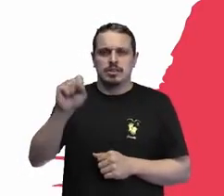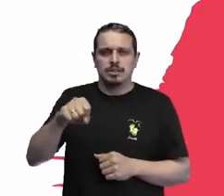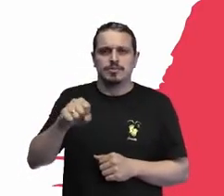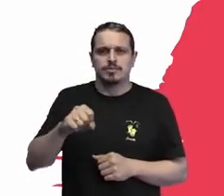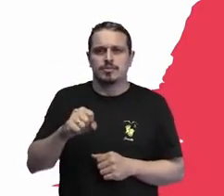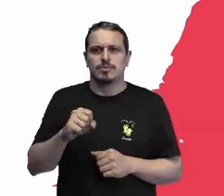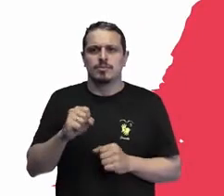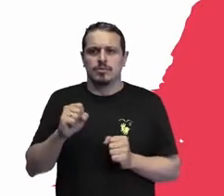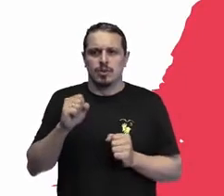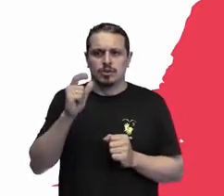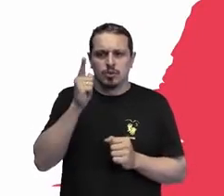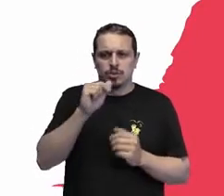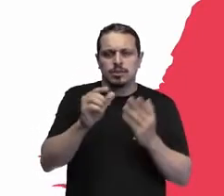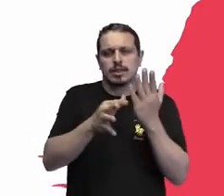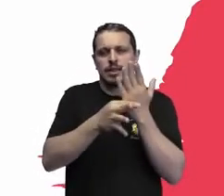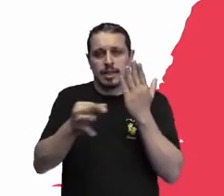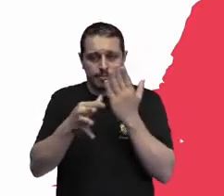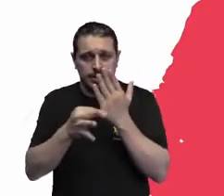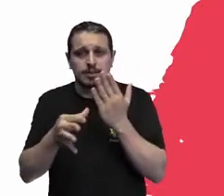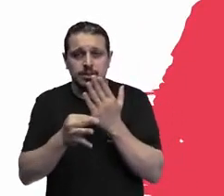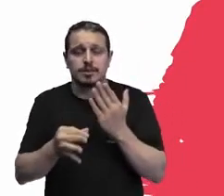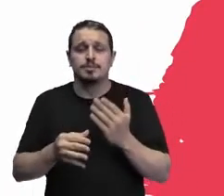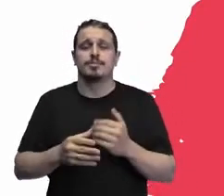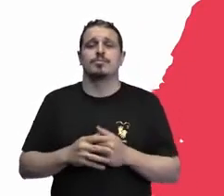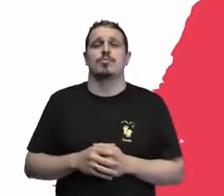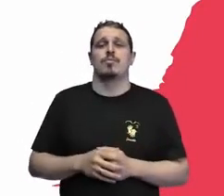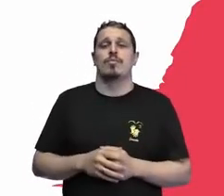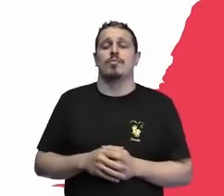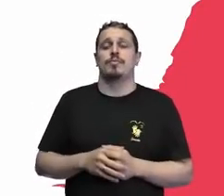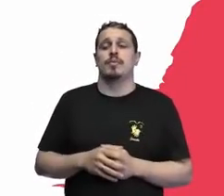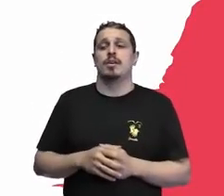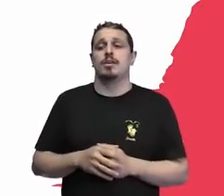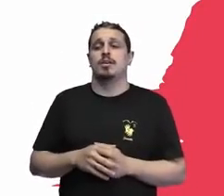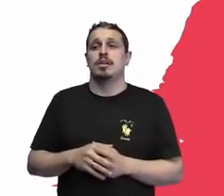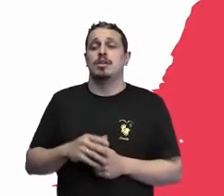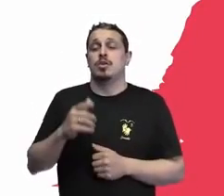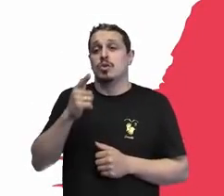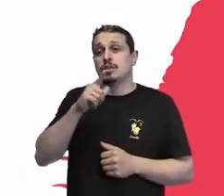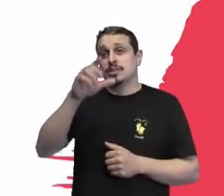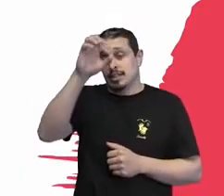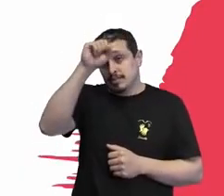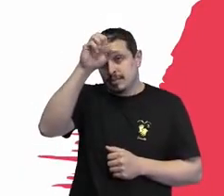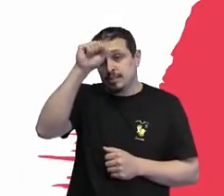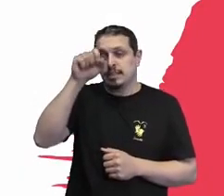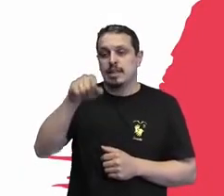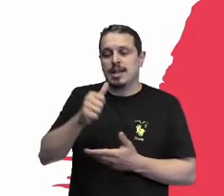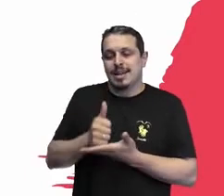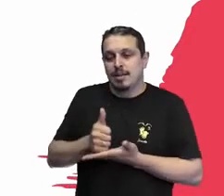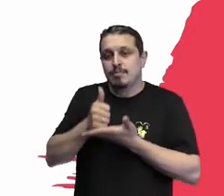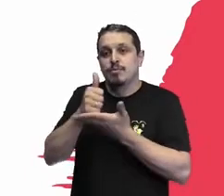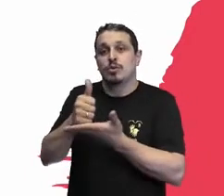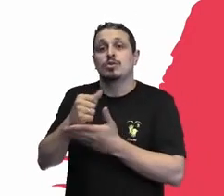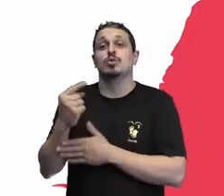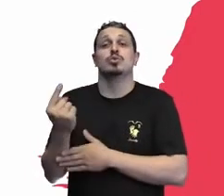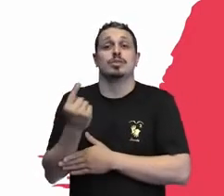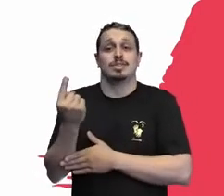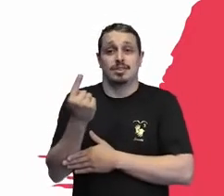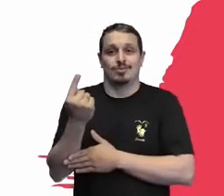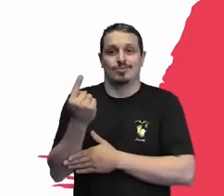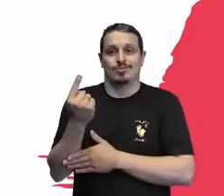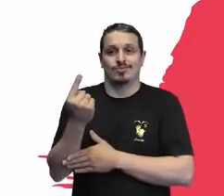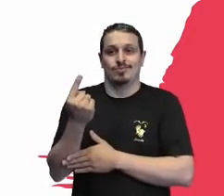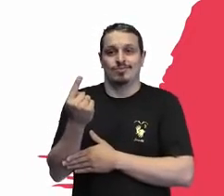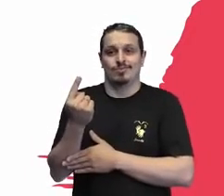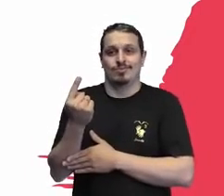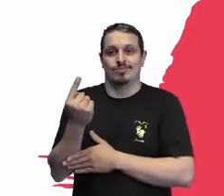habilidades. E lá a gente aprendeu sobre esse programa de apoio individualizado que o Alex até anunciou. Parece